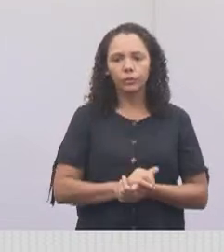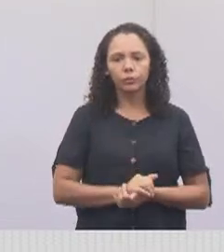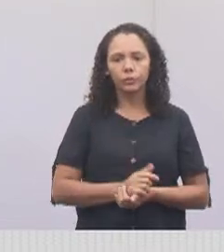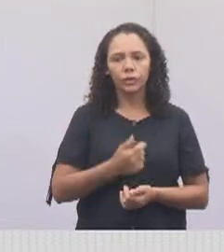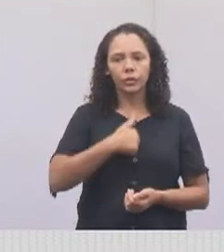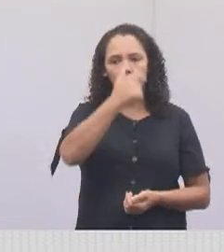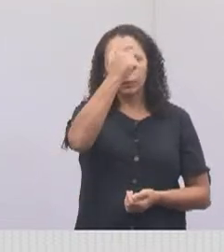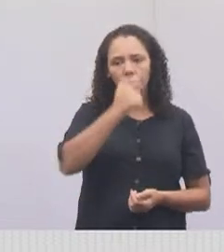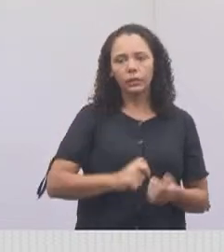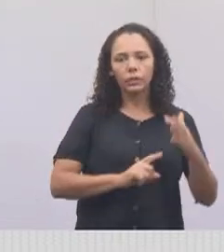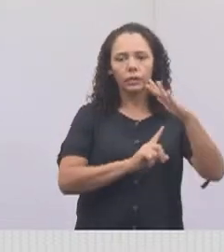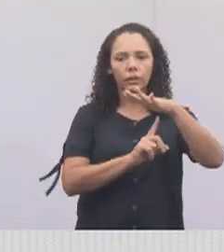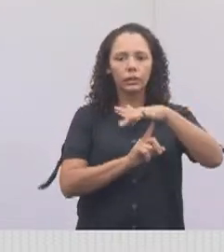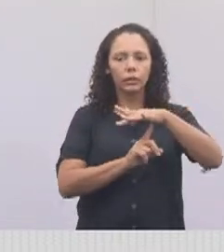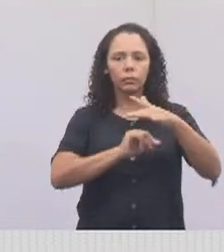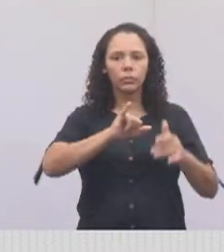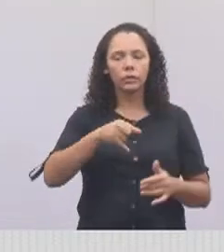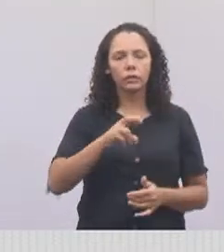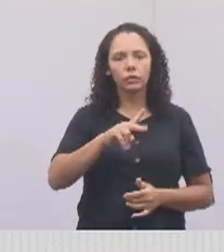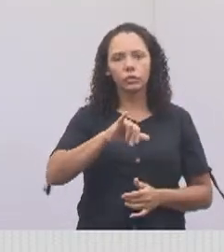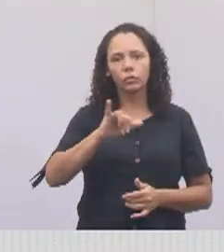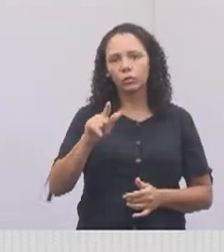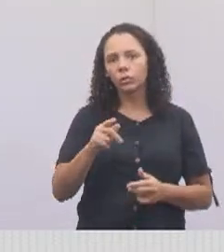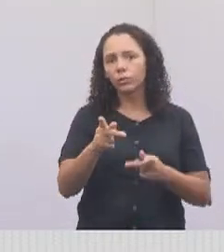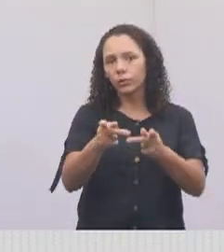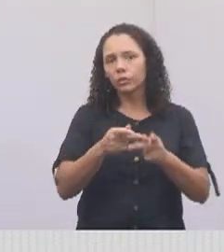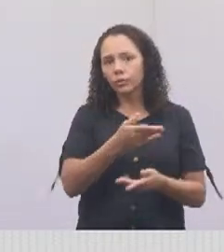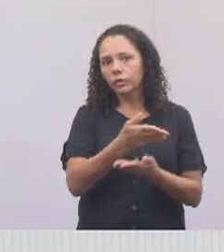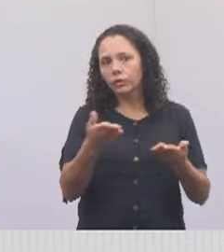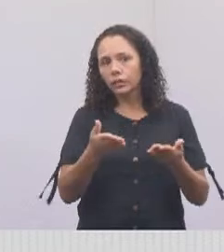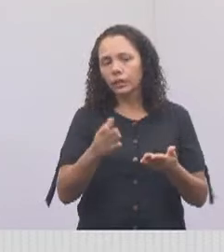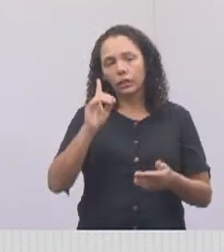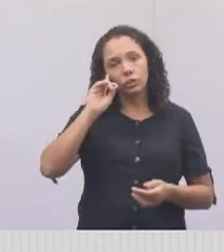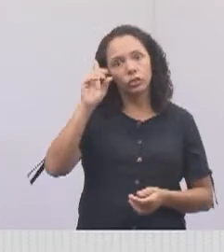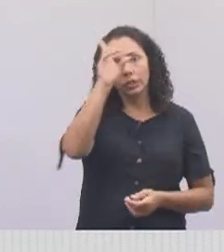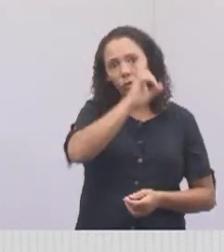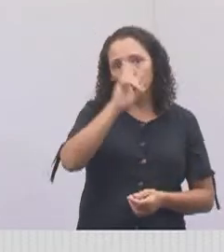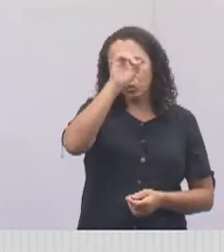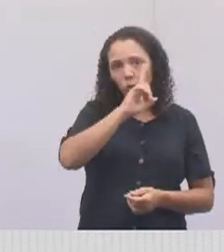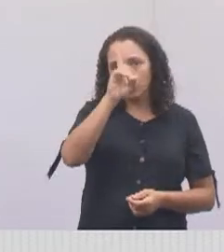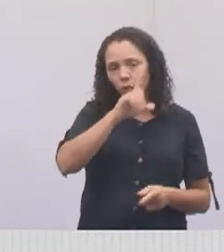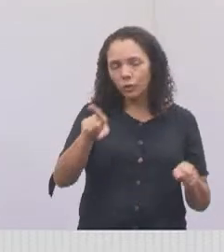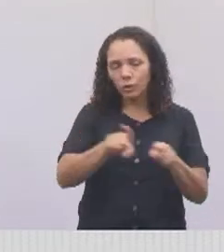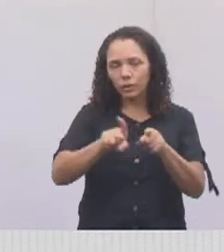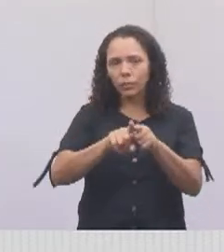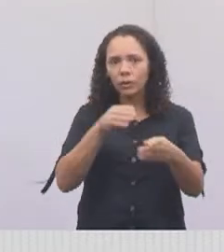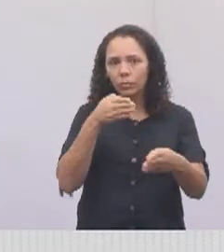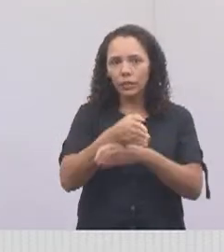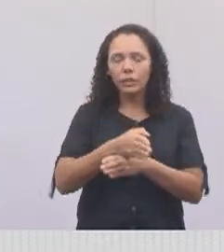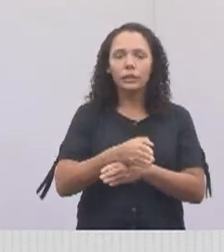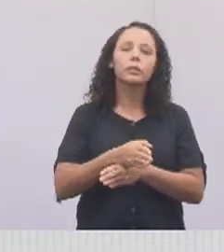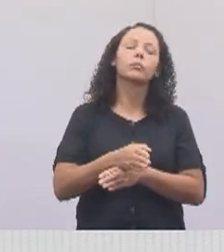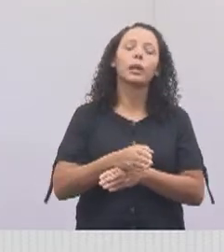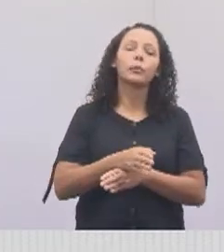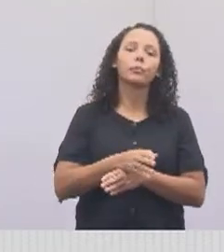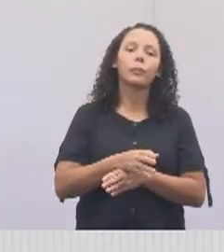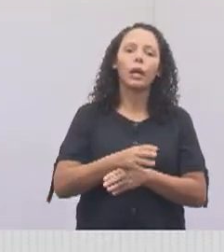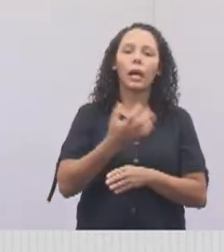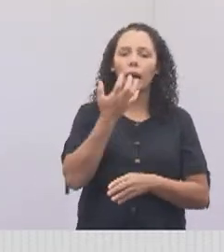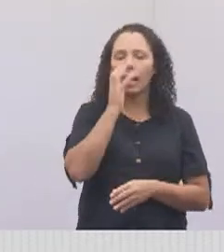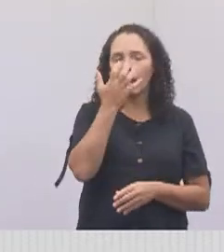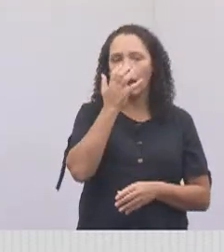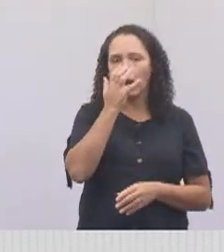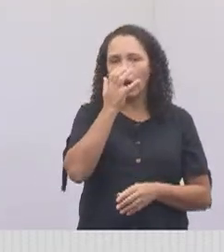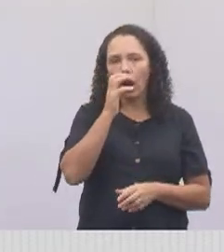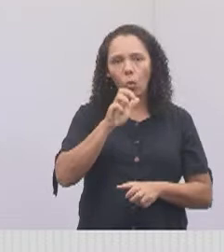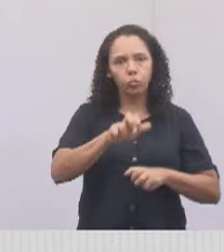Estou aqui na Praça Júnior Mesquita para convidar vocês, no domingo, estarem presentes, nós vamos fazer a Canciata. Vai